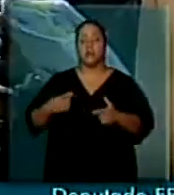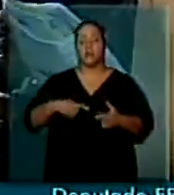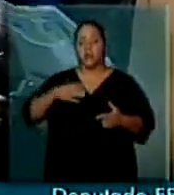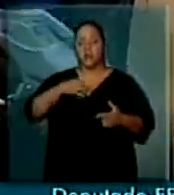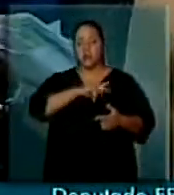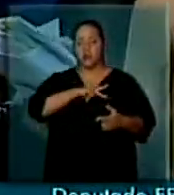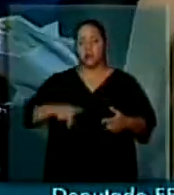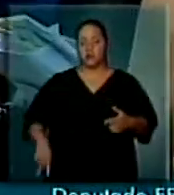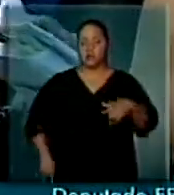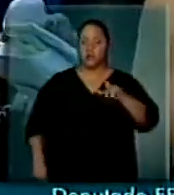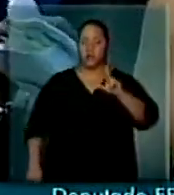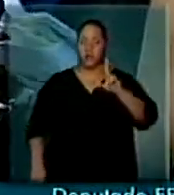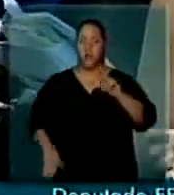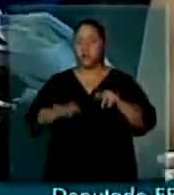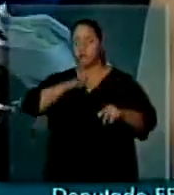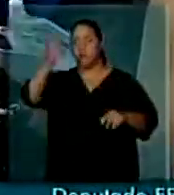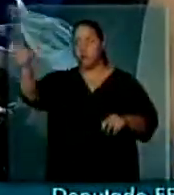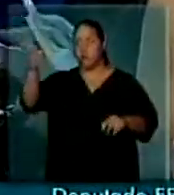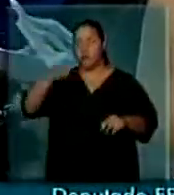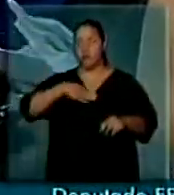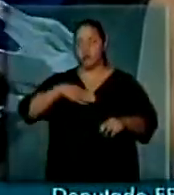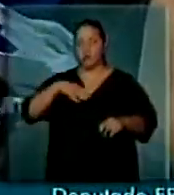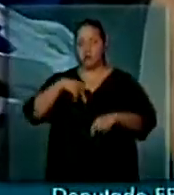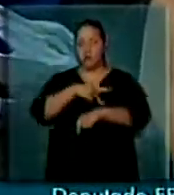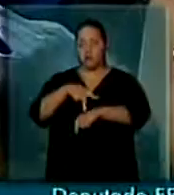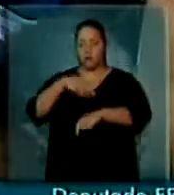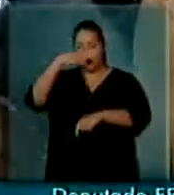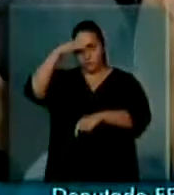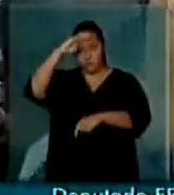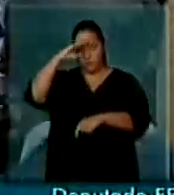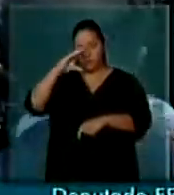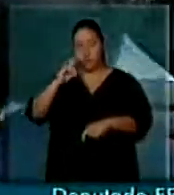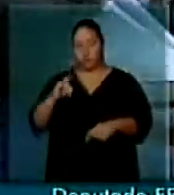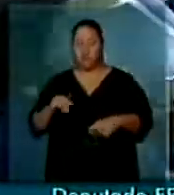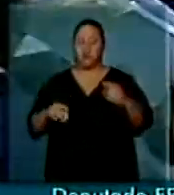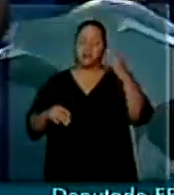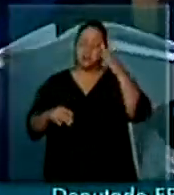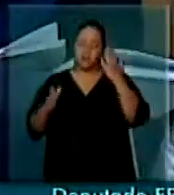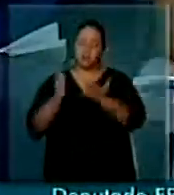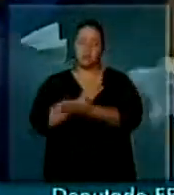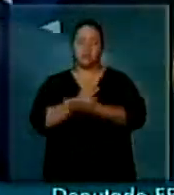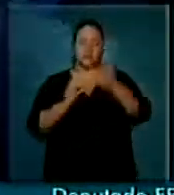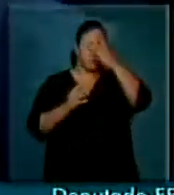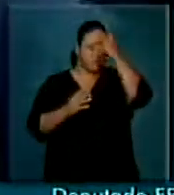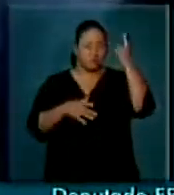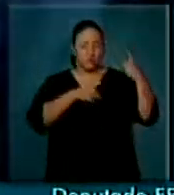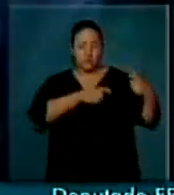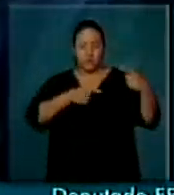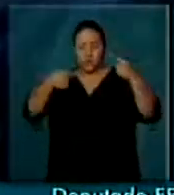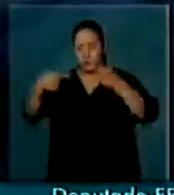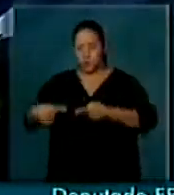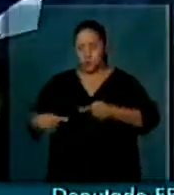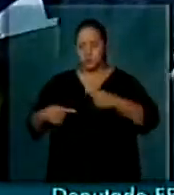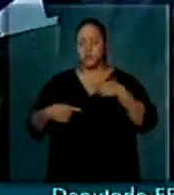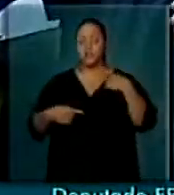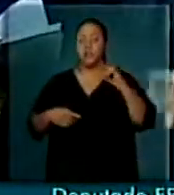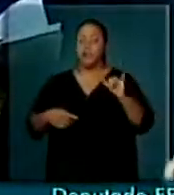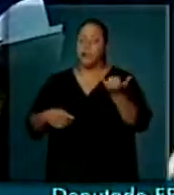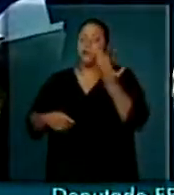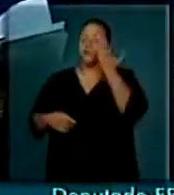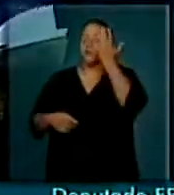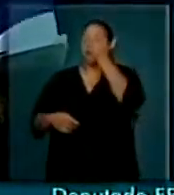Lula àquele país. Lamentavelmente, setores da oposição se aproveitaram daquele